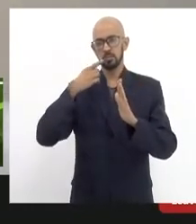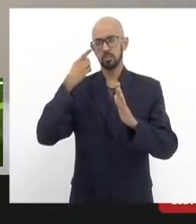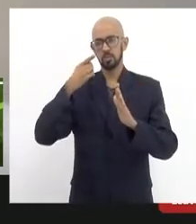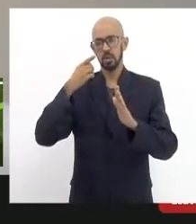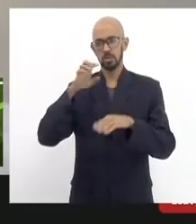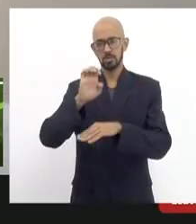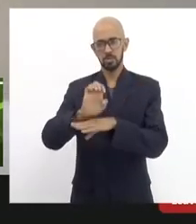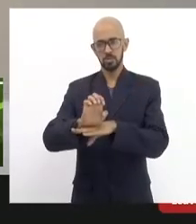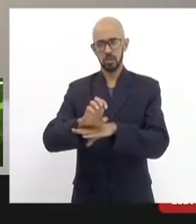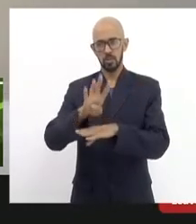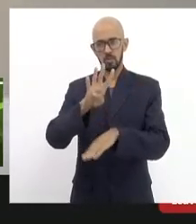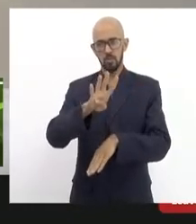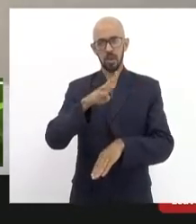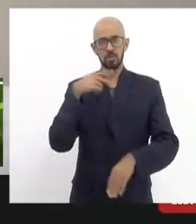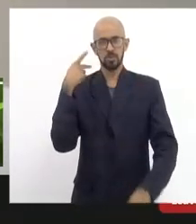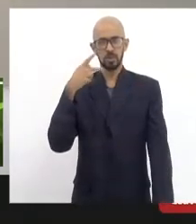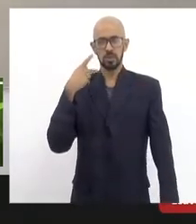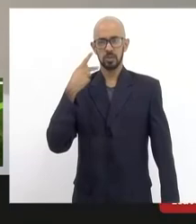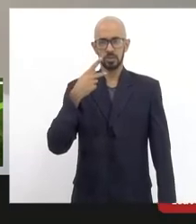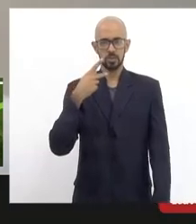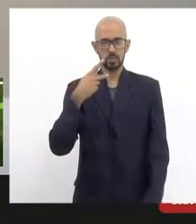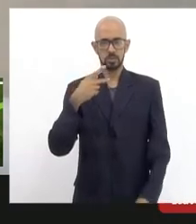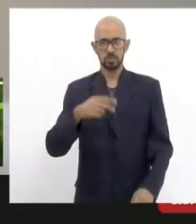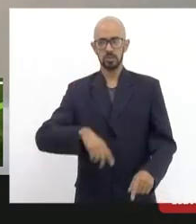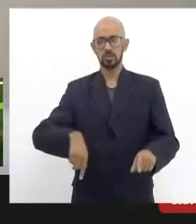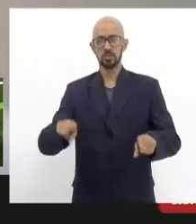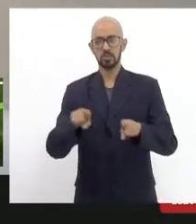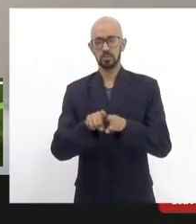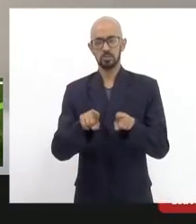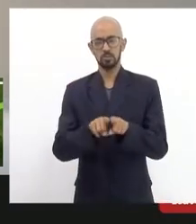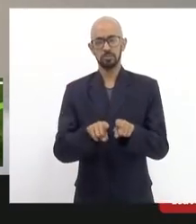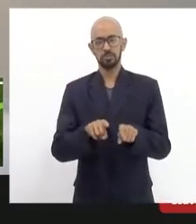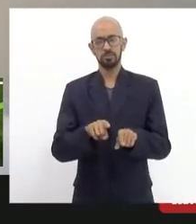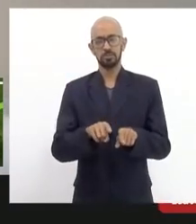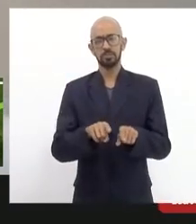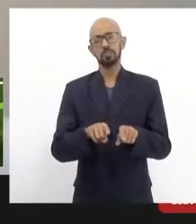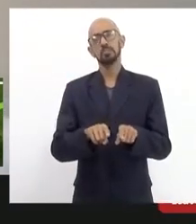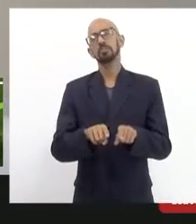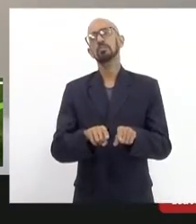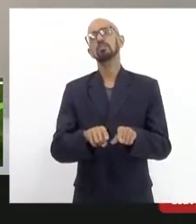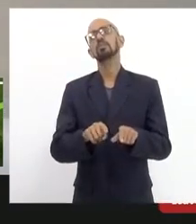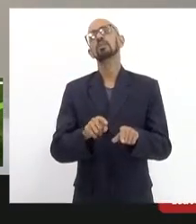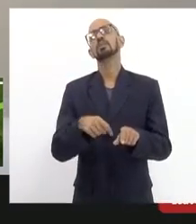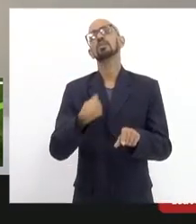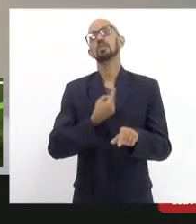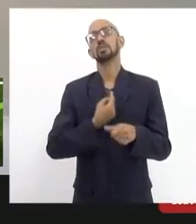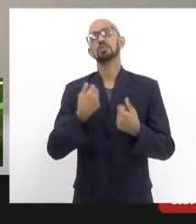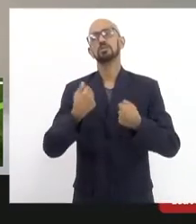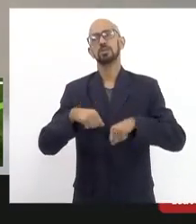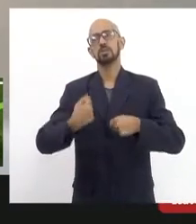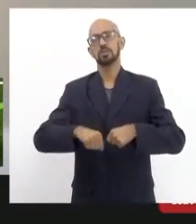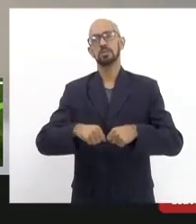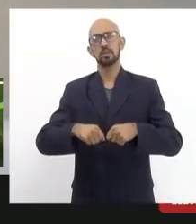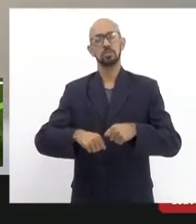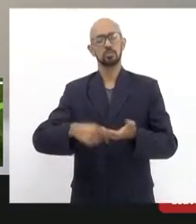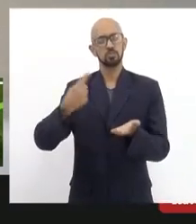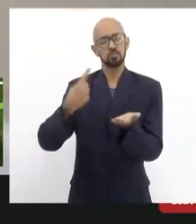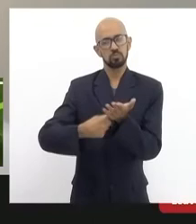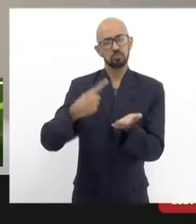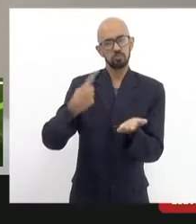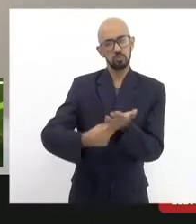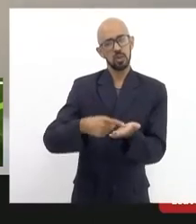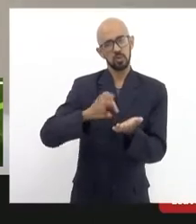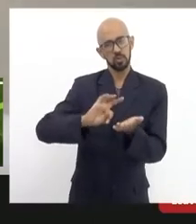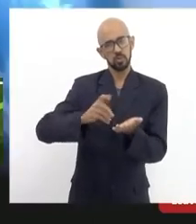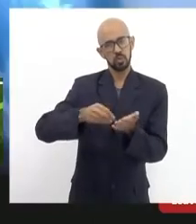quatro vereadores eu, Chico Alencar o Raimundo a Tainá também está aí e acho que a gente tem que acertar aqui nos encaminhamentos viu Miso